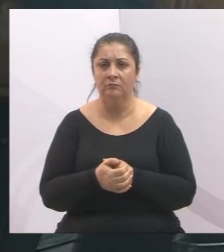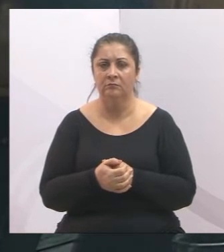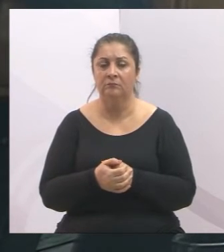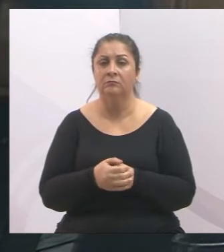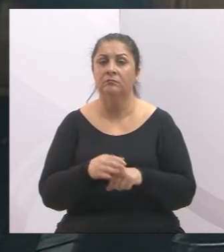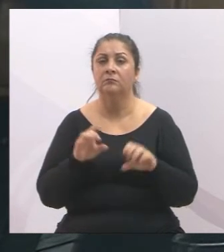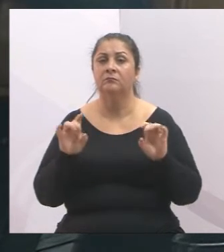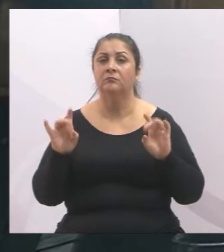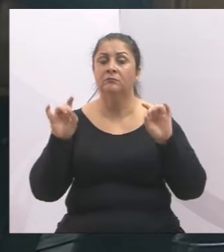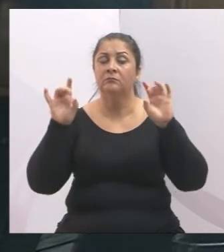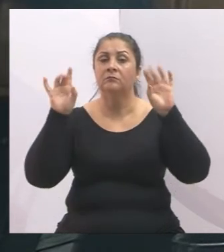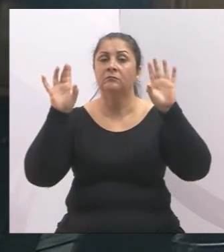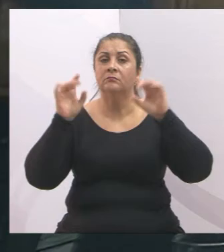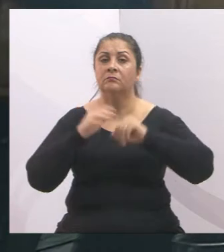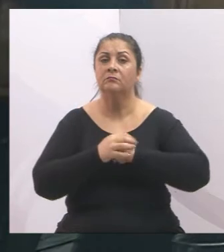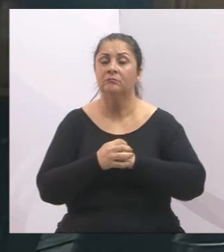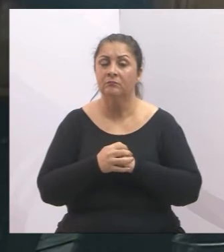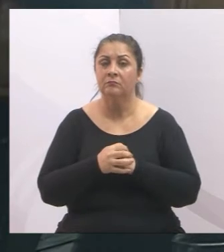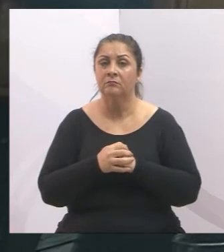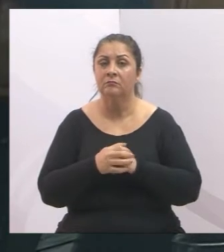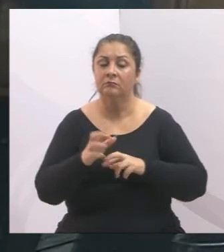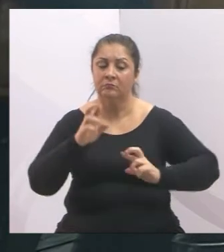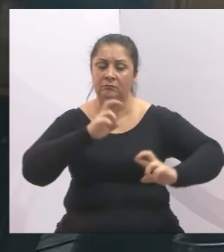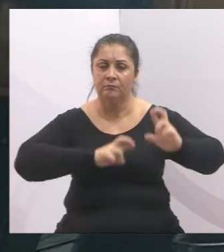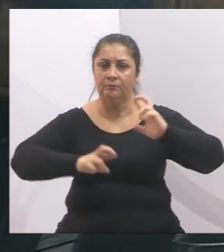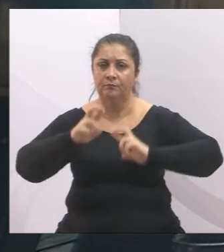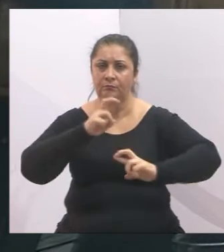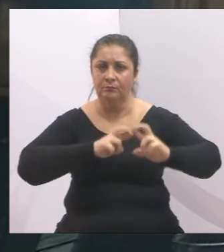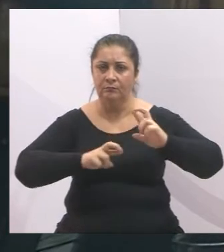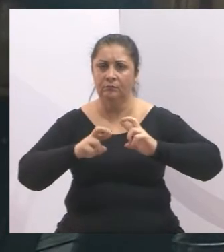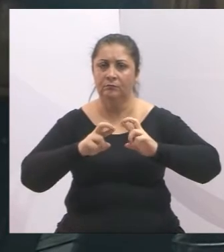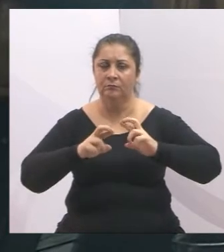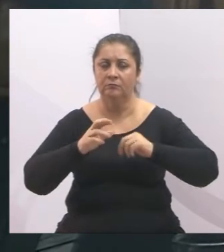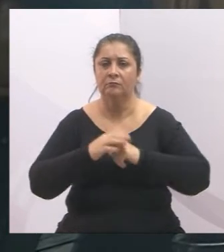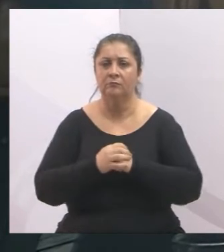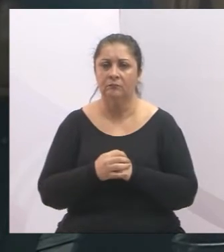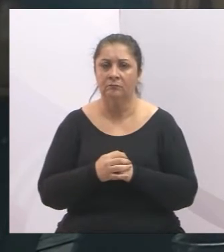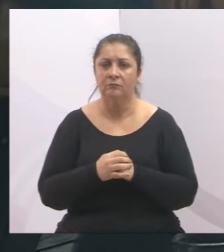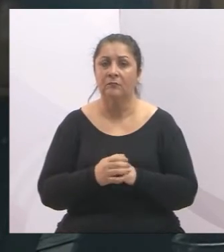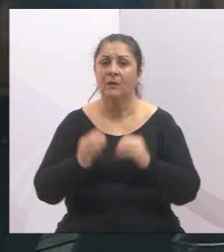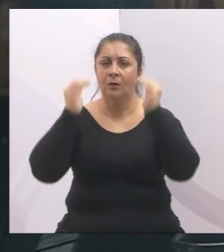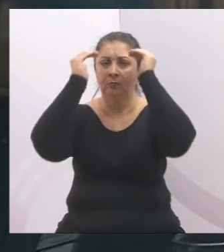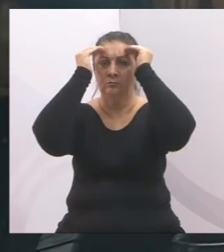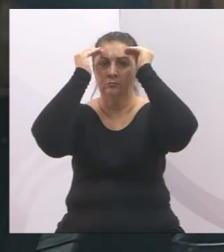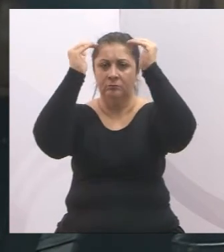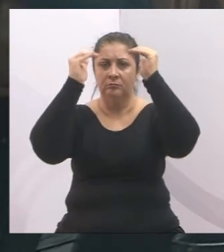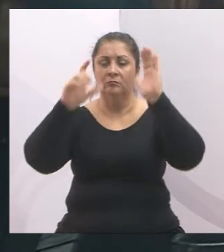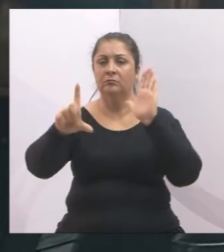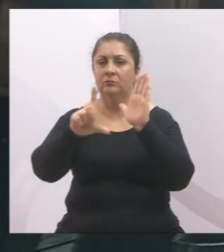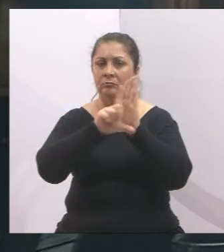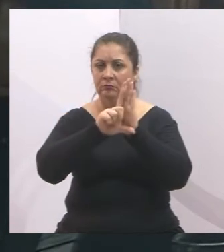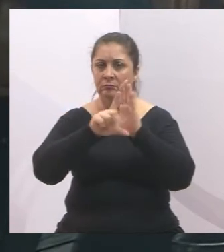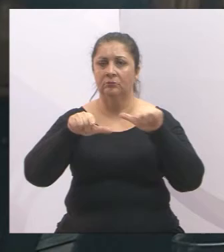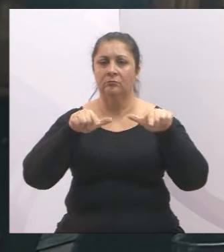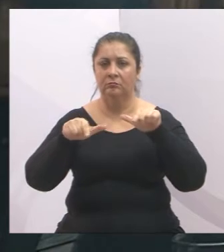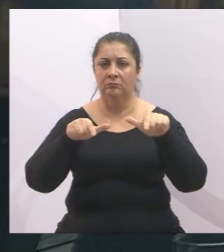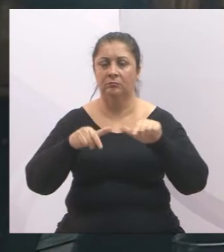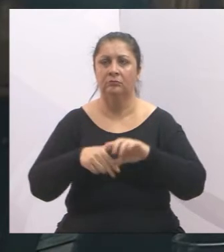especial no tocante à fiscalização do efetivo cumprimento da legislação trabalhista